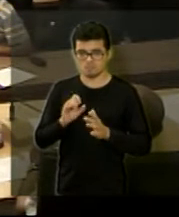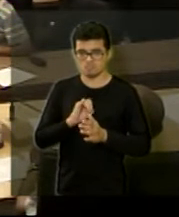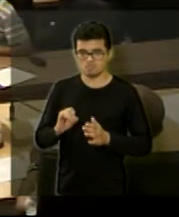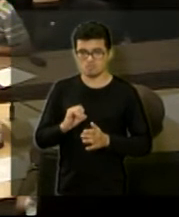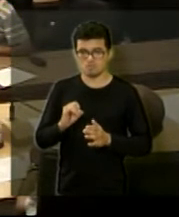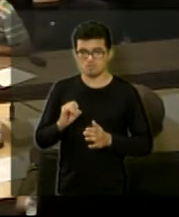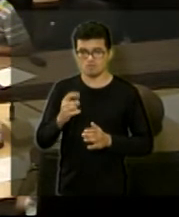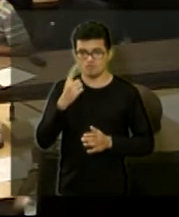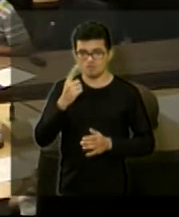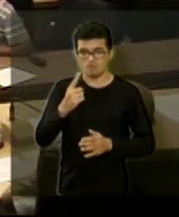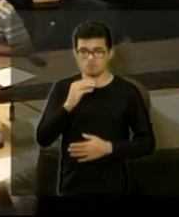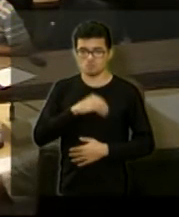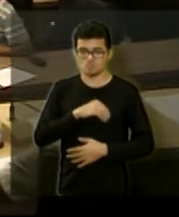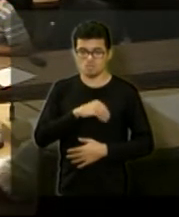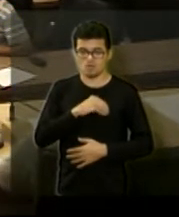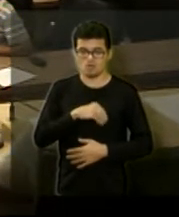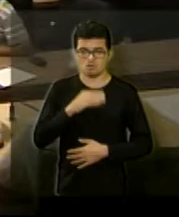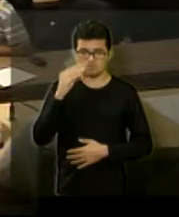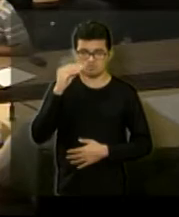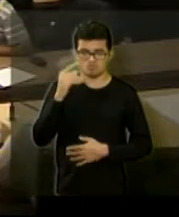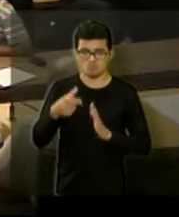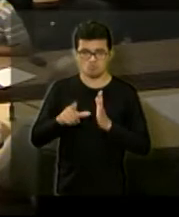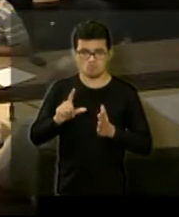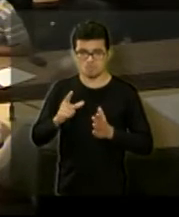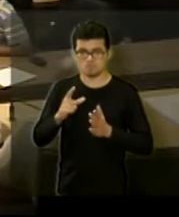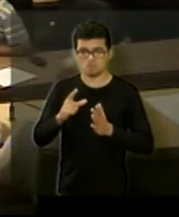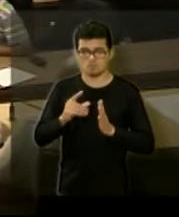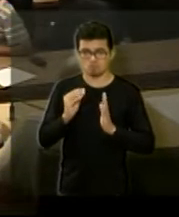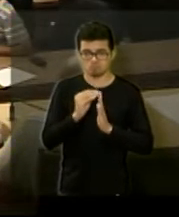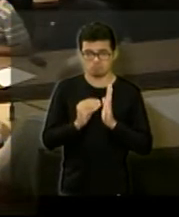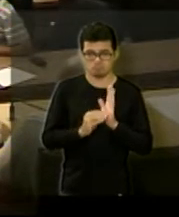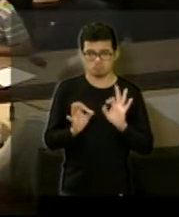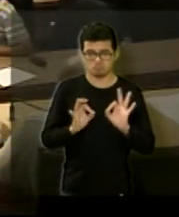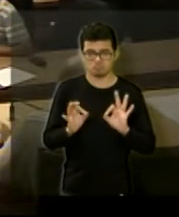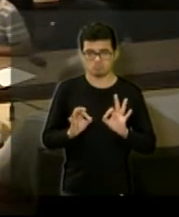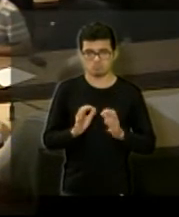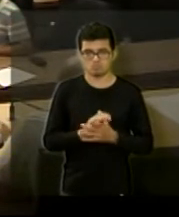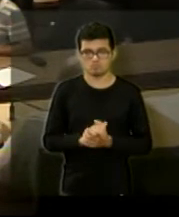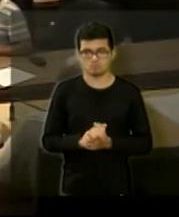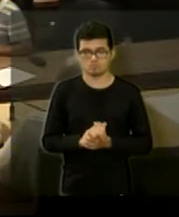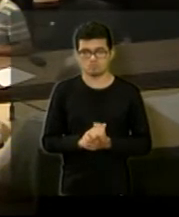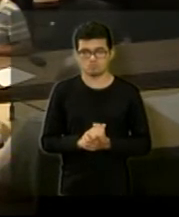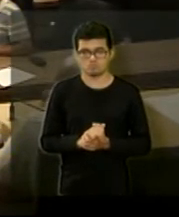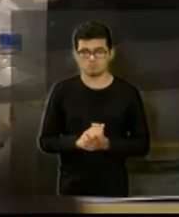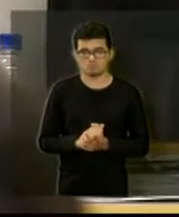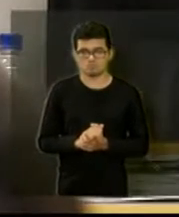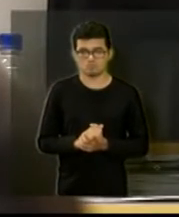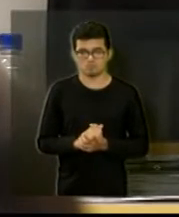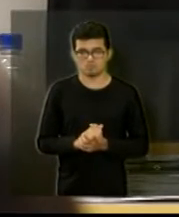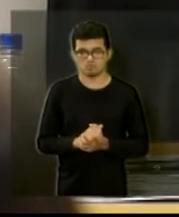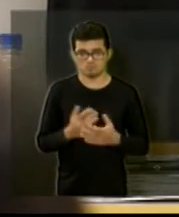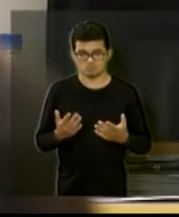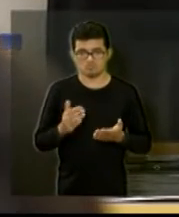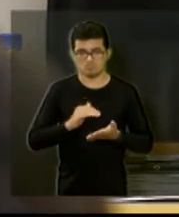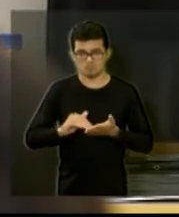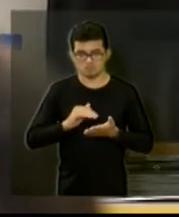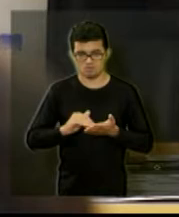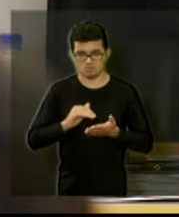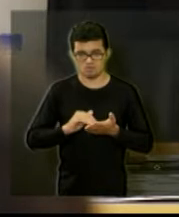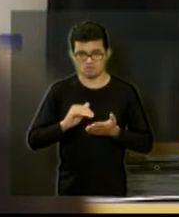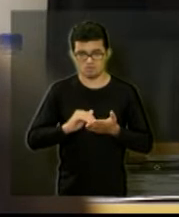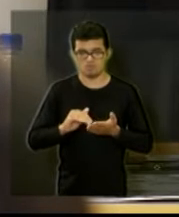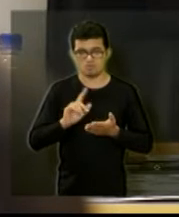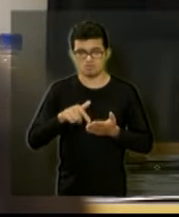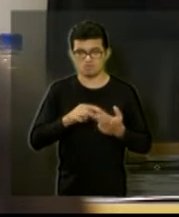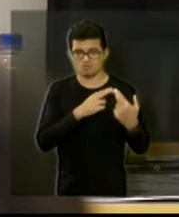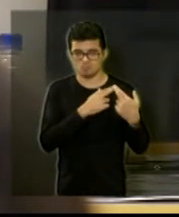reajuste garantir os reajustes salariais e o ganho real é com certeza a secretaria que vai tratar desse assunto deve ser